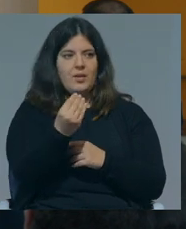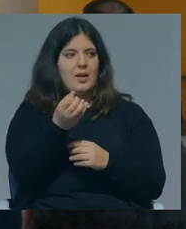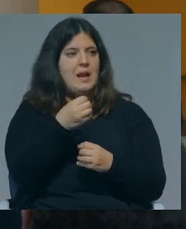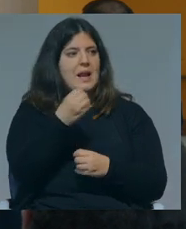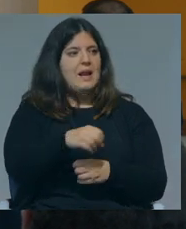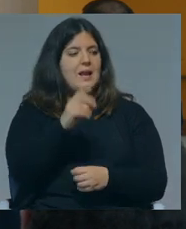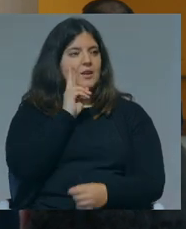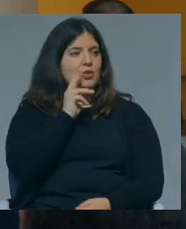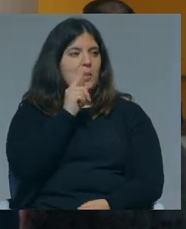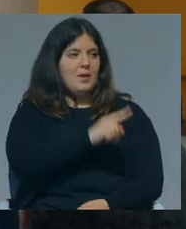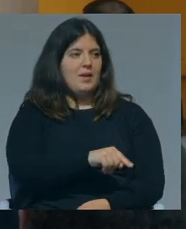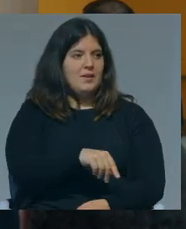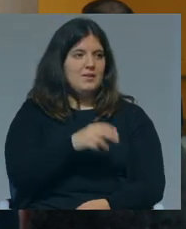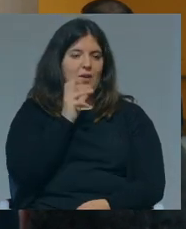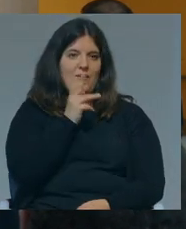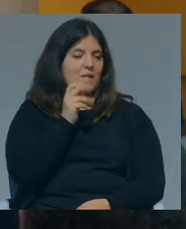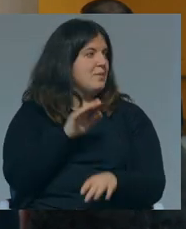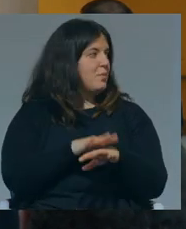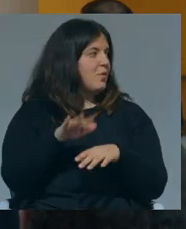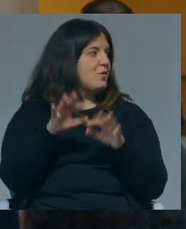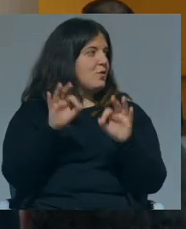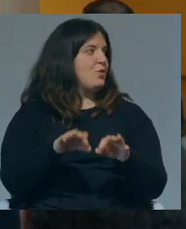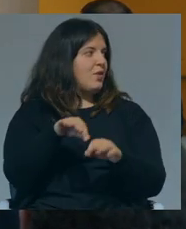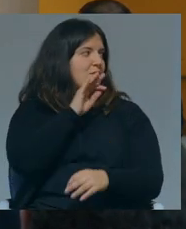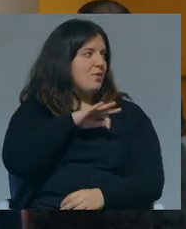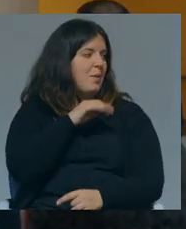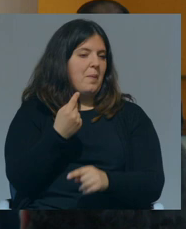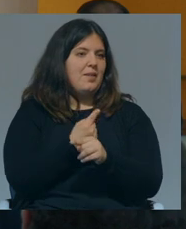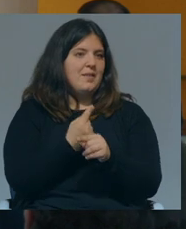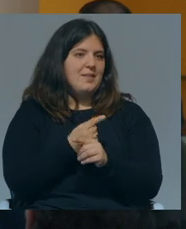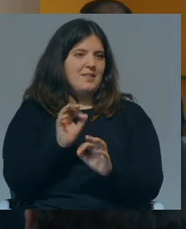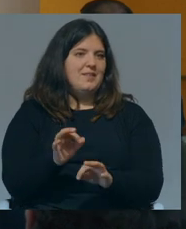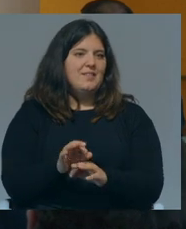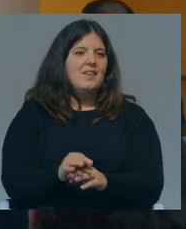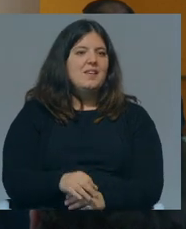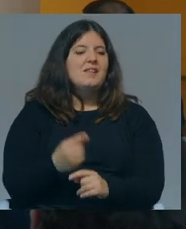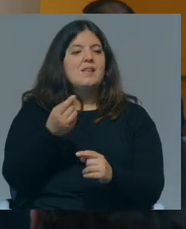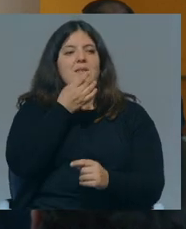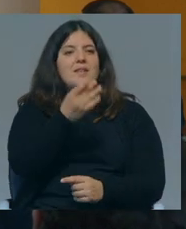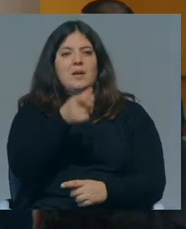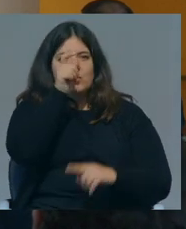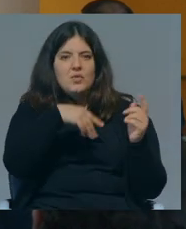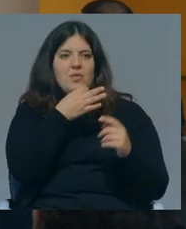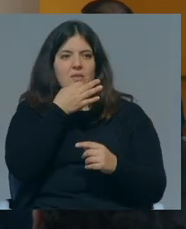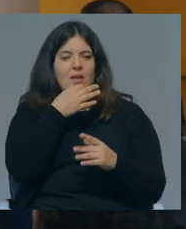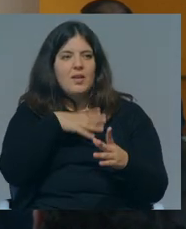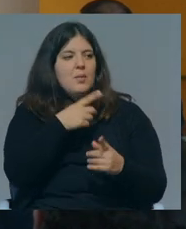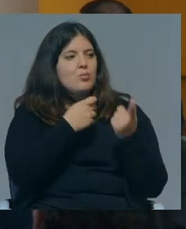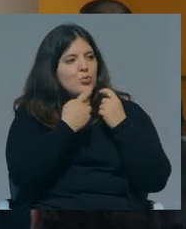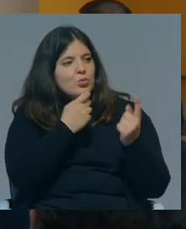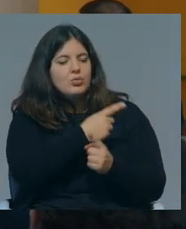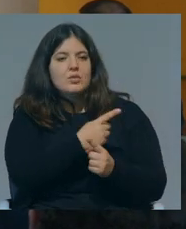isso. Horrível. Mas é por causa daquilo do cuidado da família e assim. deixar, porque eu sei que há pessoas que calhar querem falar, querem fazer